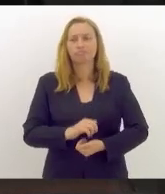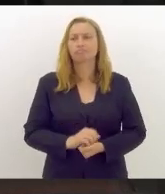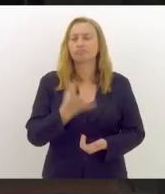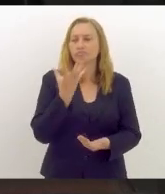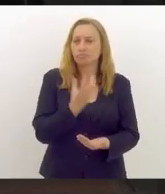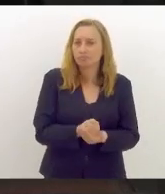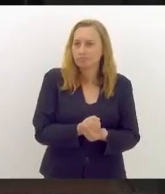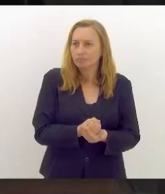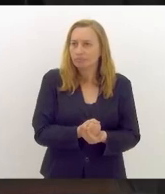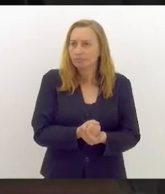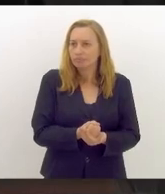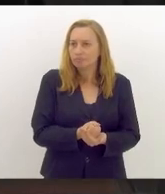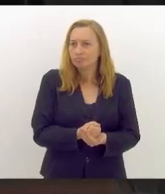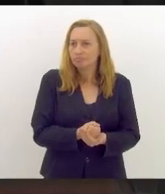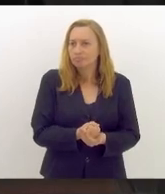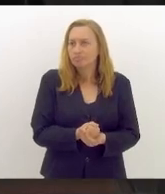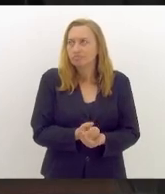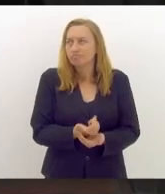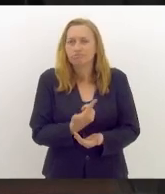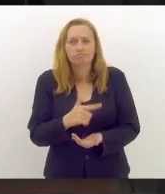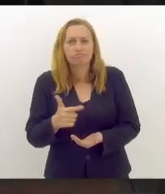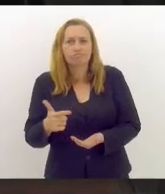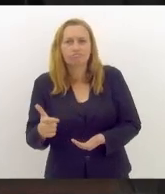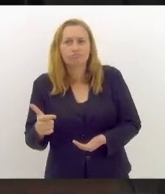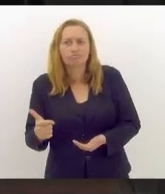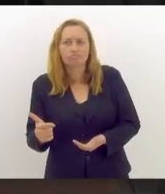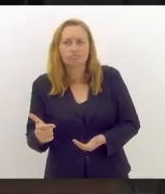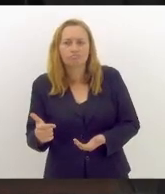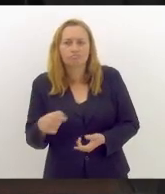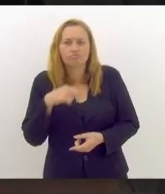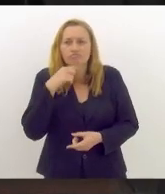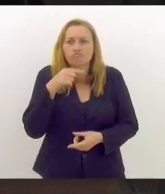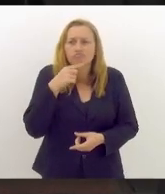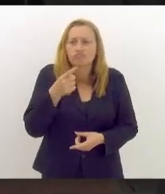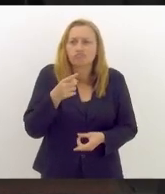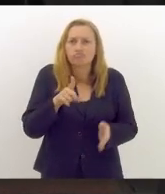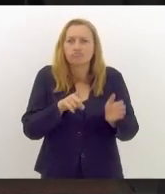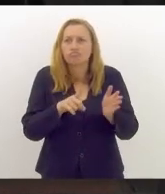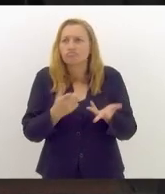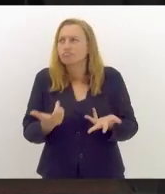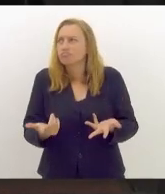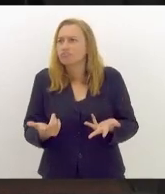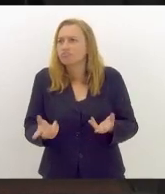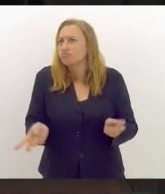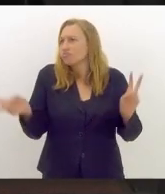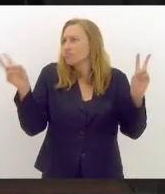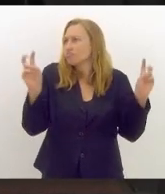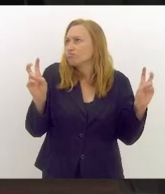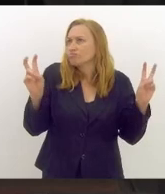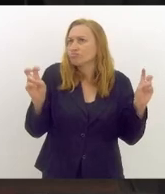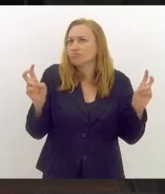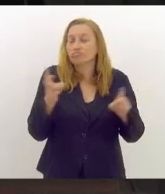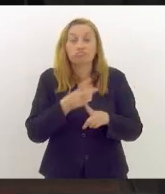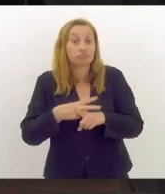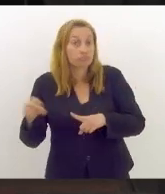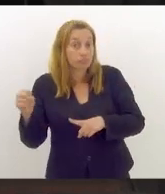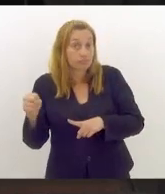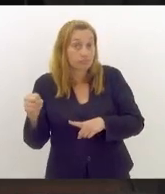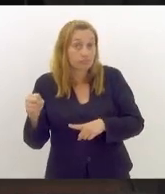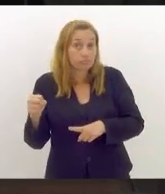registrar que não há e não pode haver nenhuma dúvida, nenhum questionamento sobre a vitória